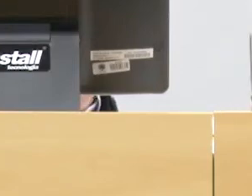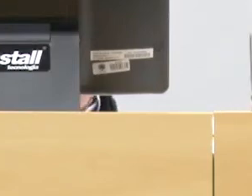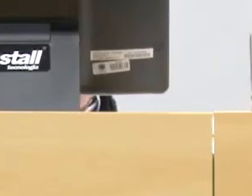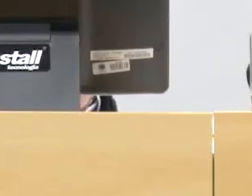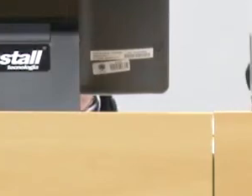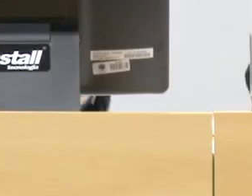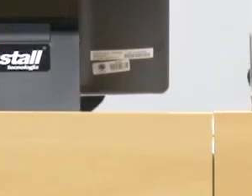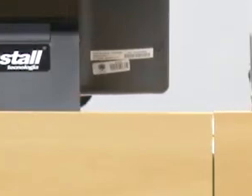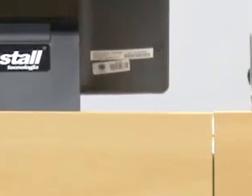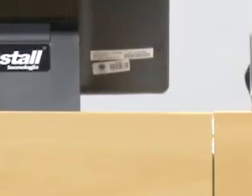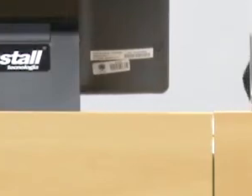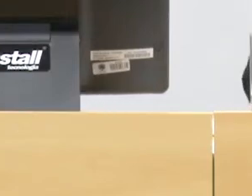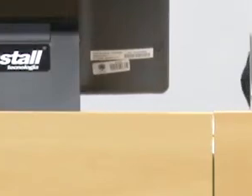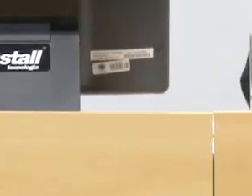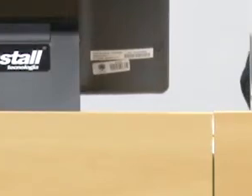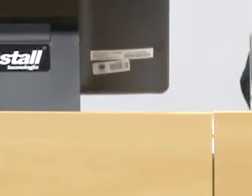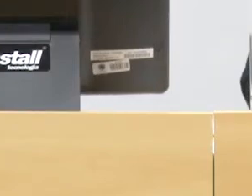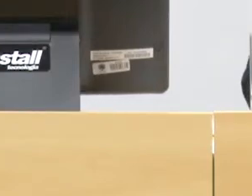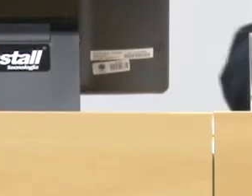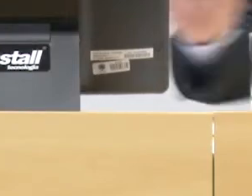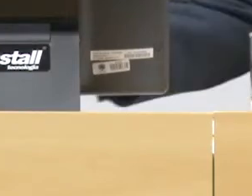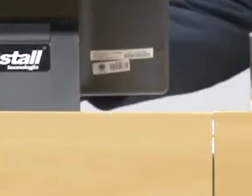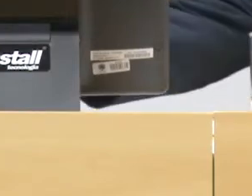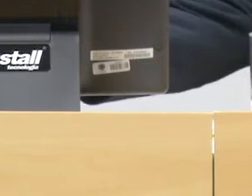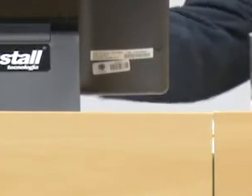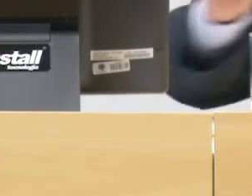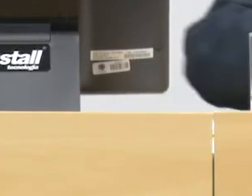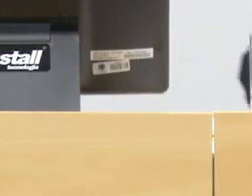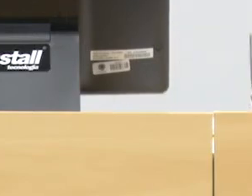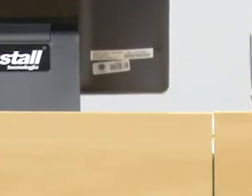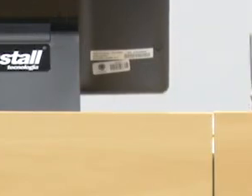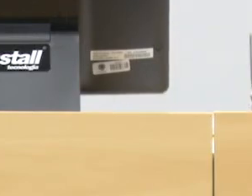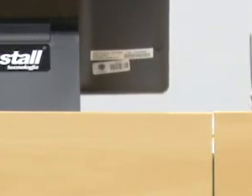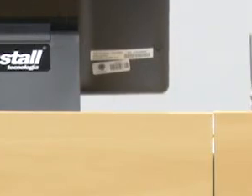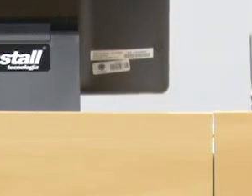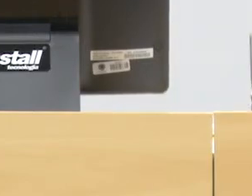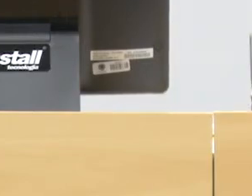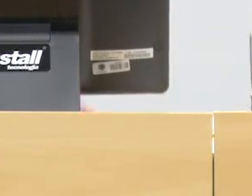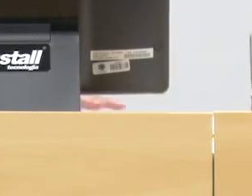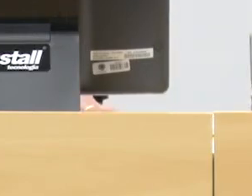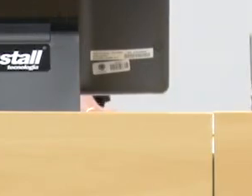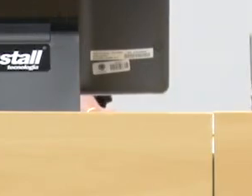Retornando aos trabalhos, com a palavra o vereador Marquinho Fionella.